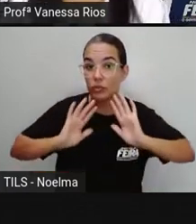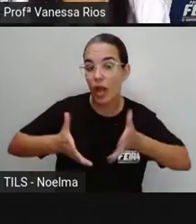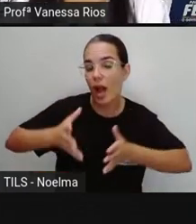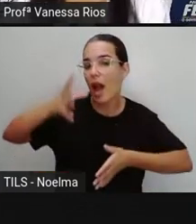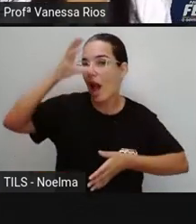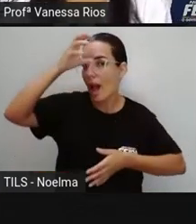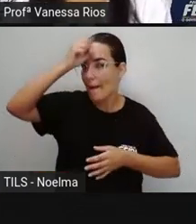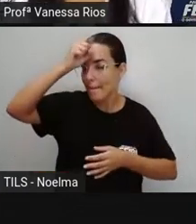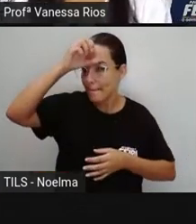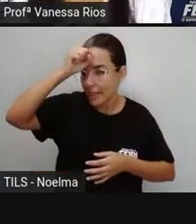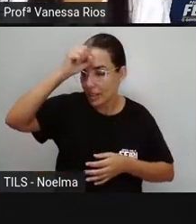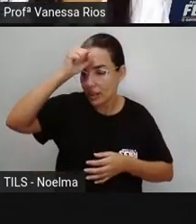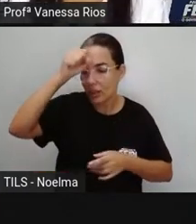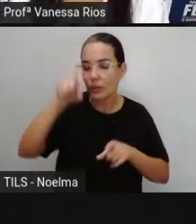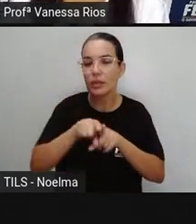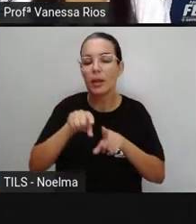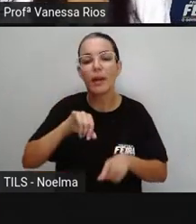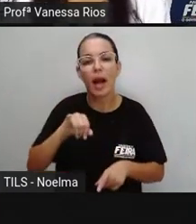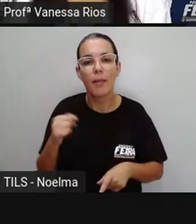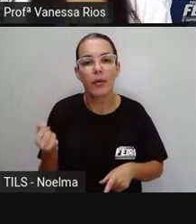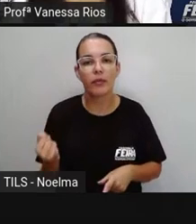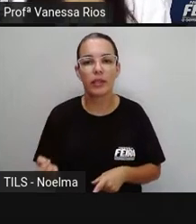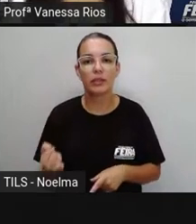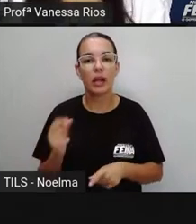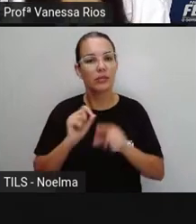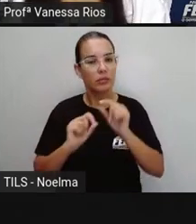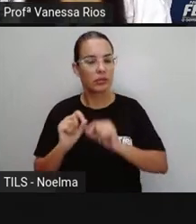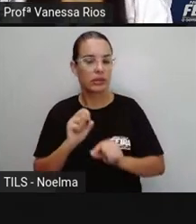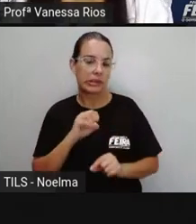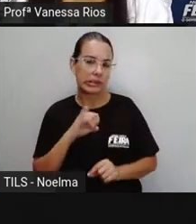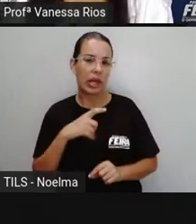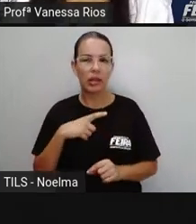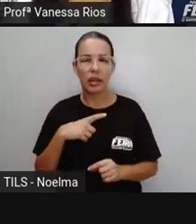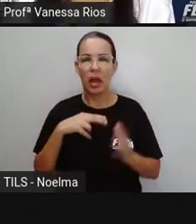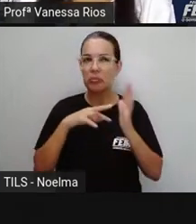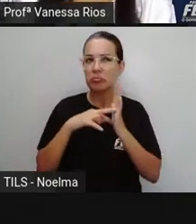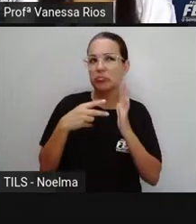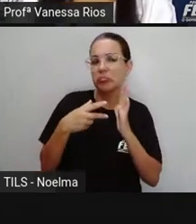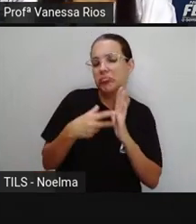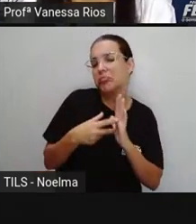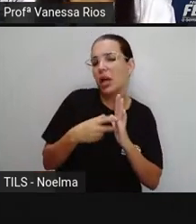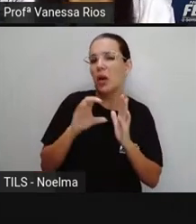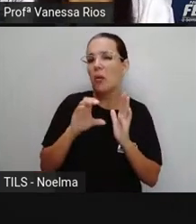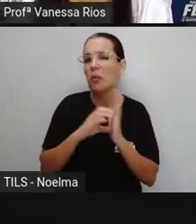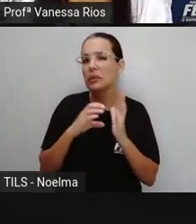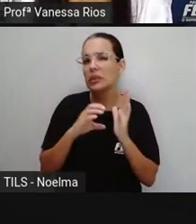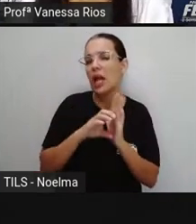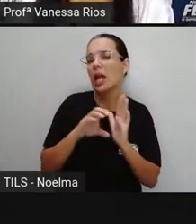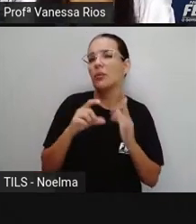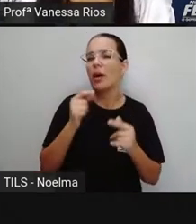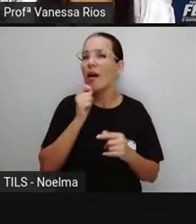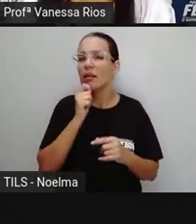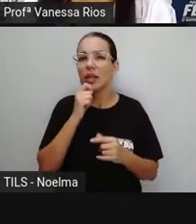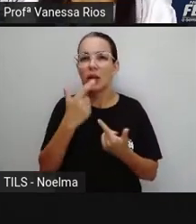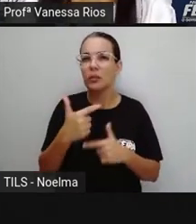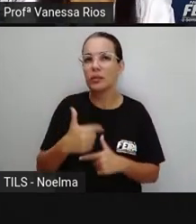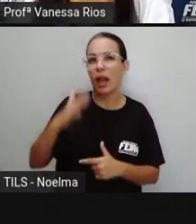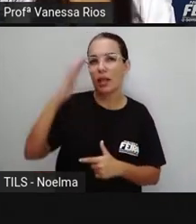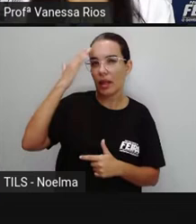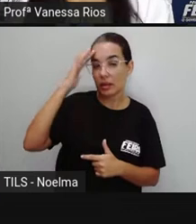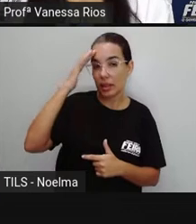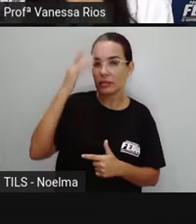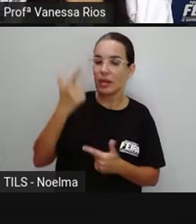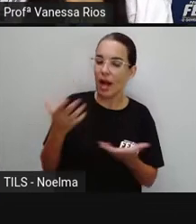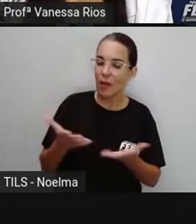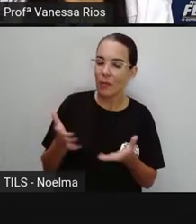aprendeu e aproveitando para que se de repente, né, algum conceito, alguma explicação ainda não está em nosso entendimento,